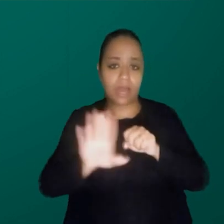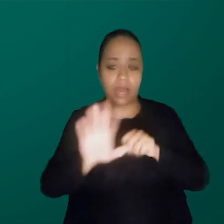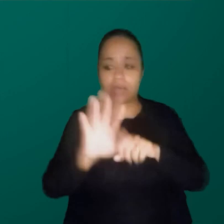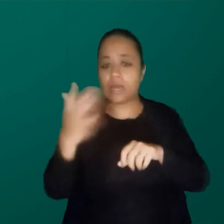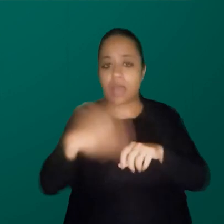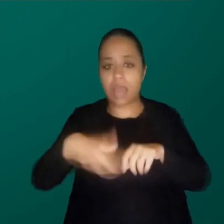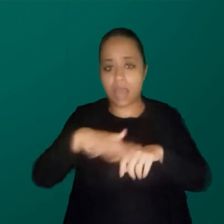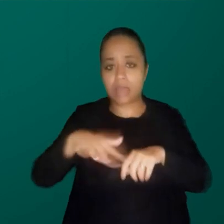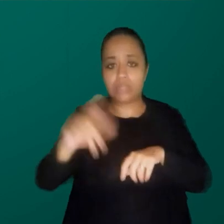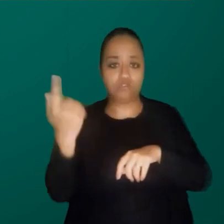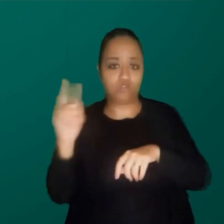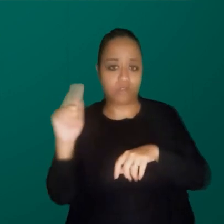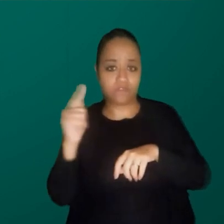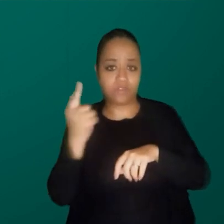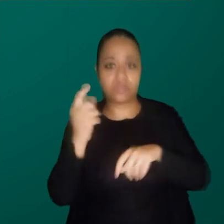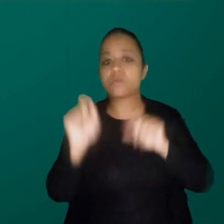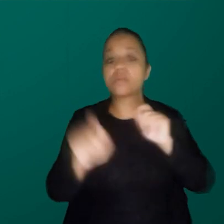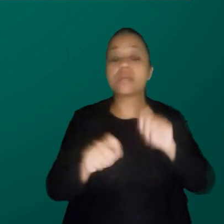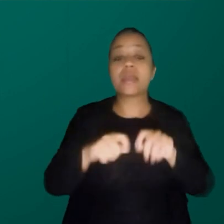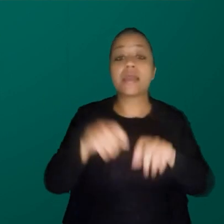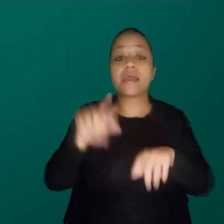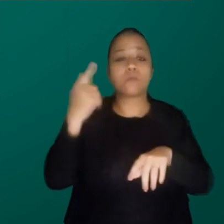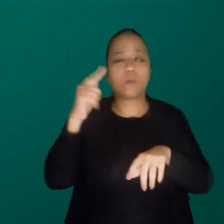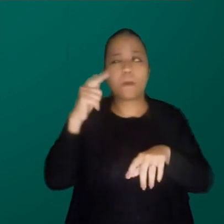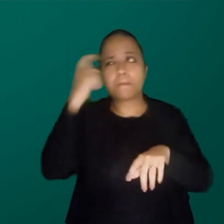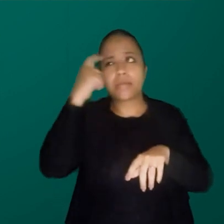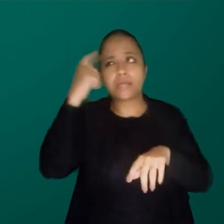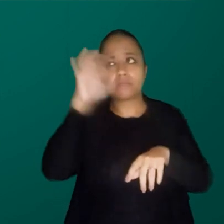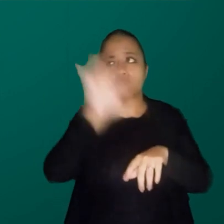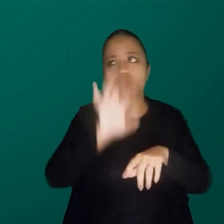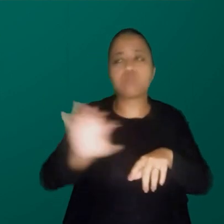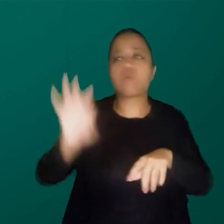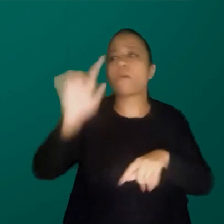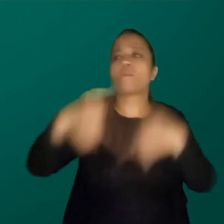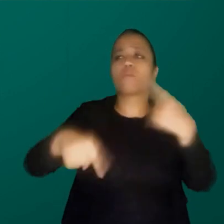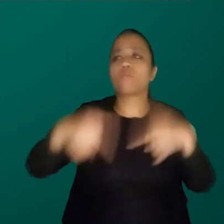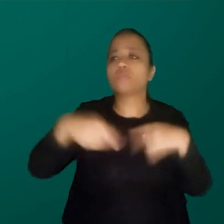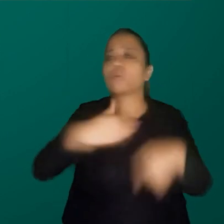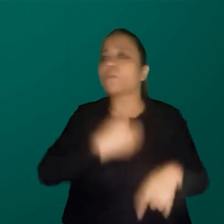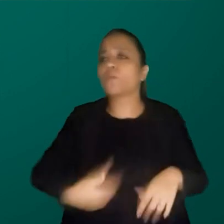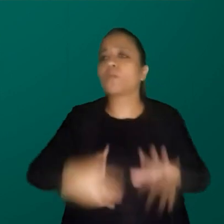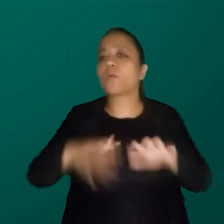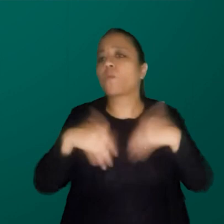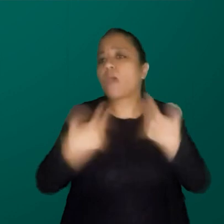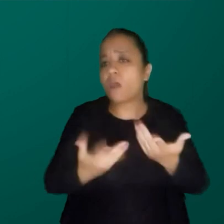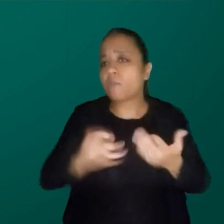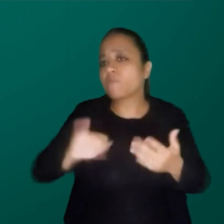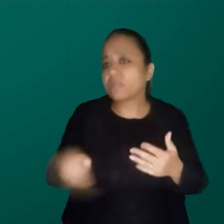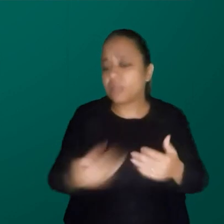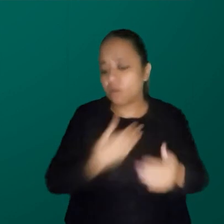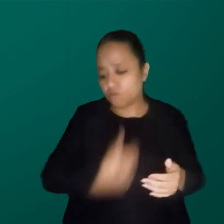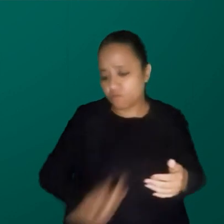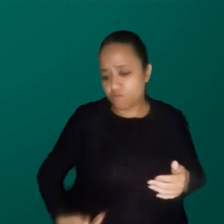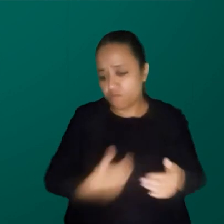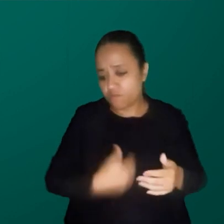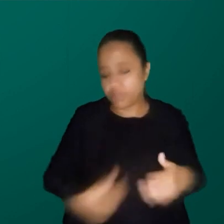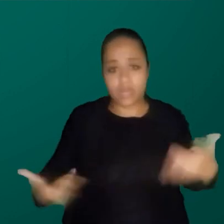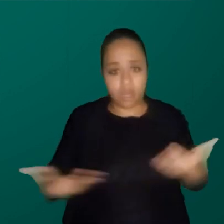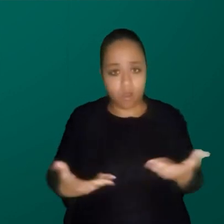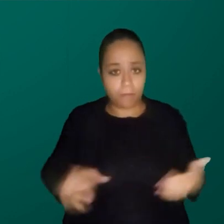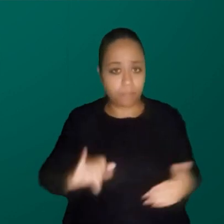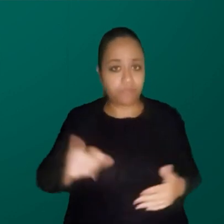também é uma coisa que a gente pensa muito na geografia, que políticas públicas, aproveitar esse governo do que a gente está agora,